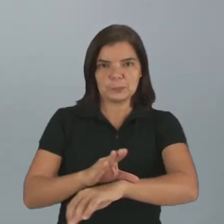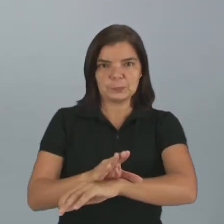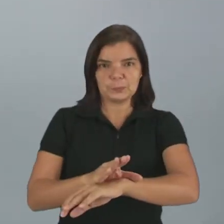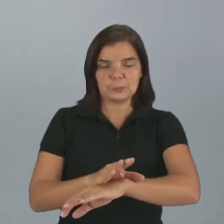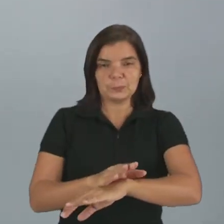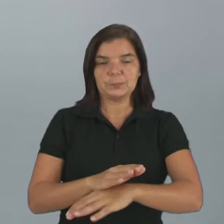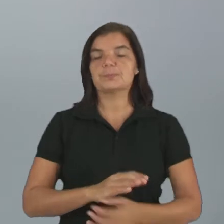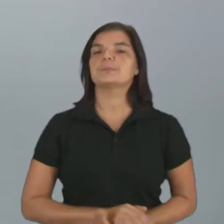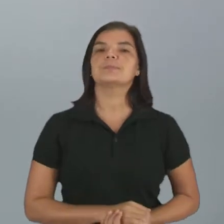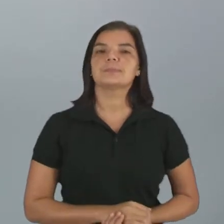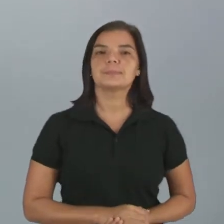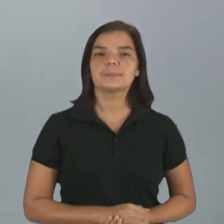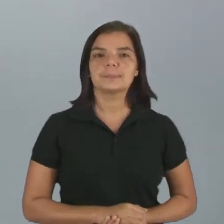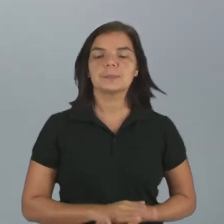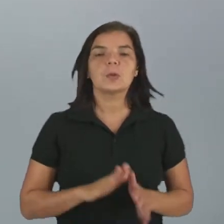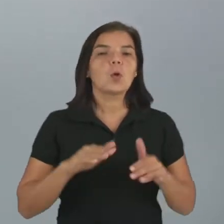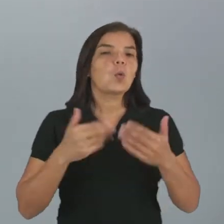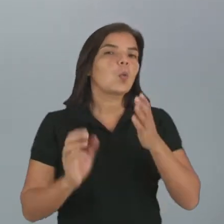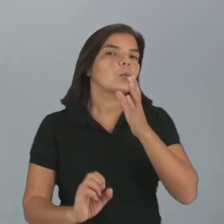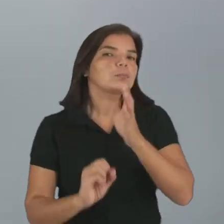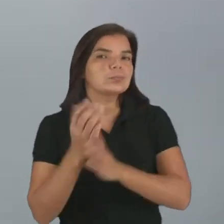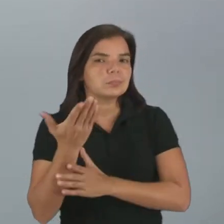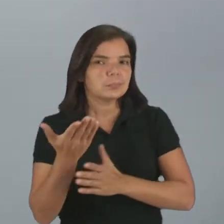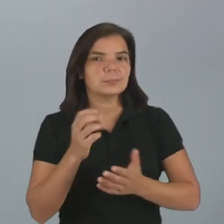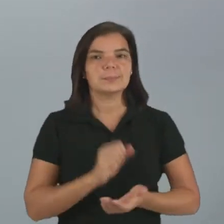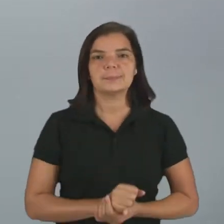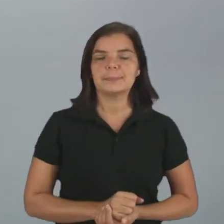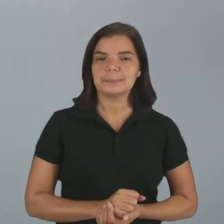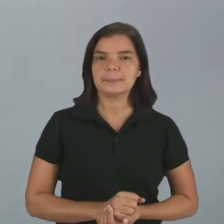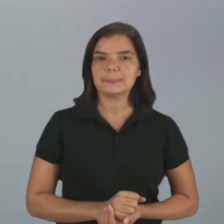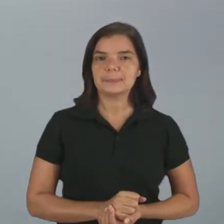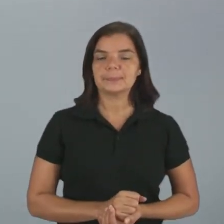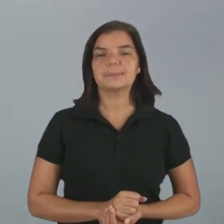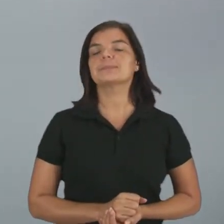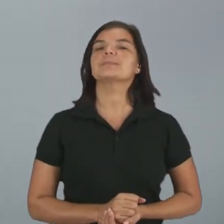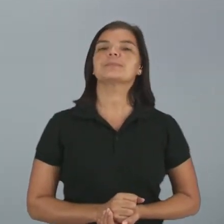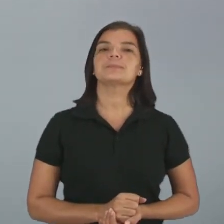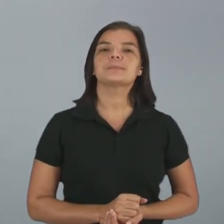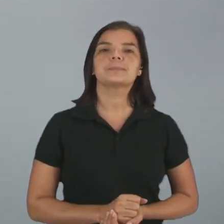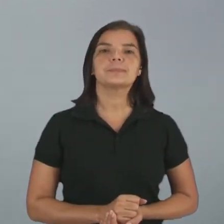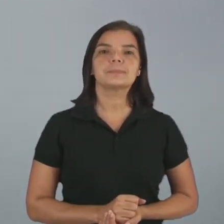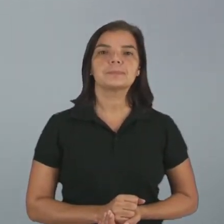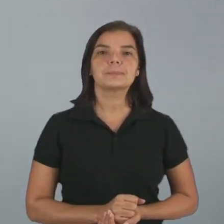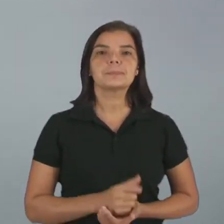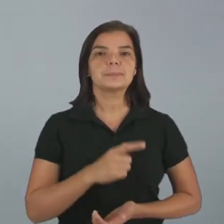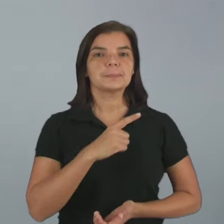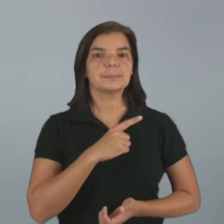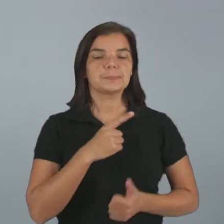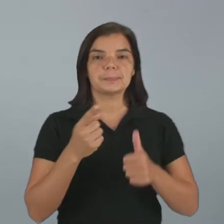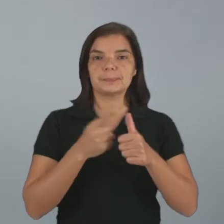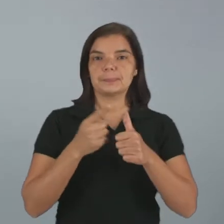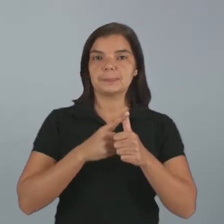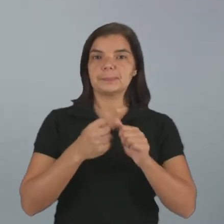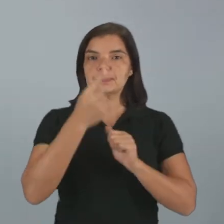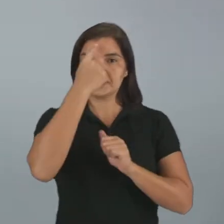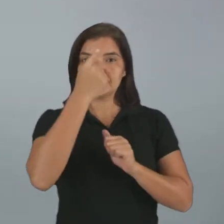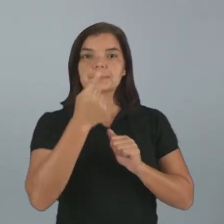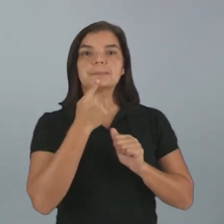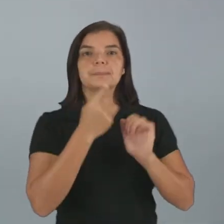que herança cultural, de que origem é essa, tá? Esta imagem. Vamos lá. Aqui eu tenho a primeira imagem.